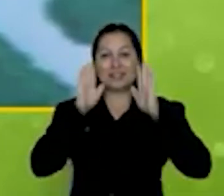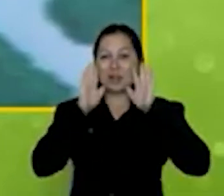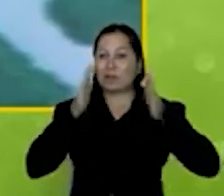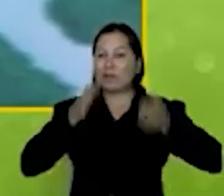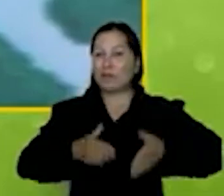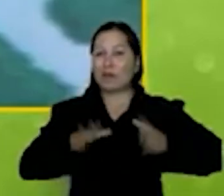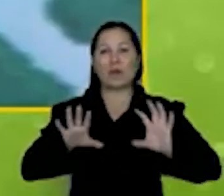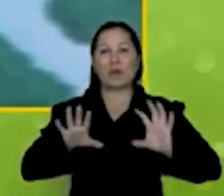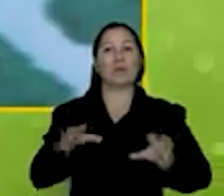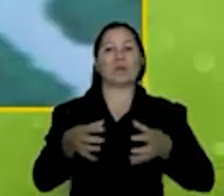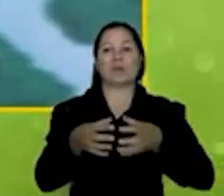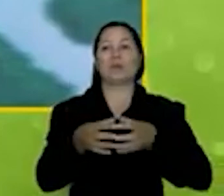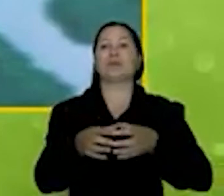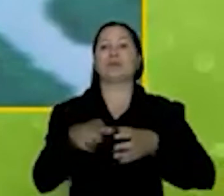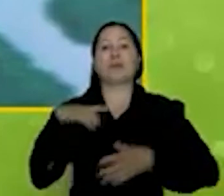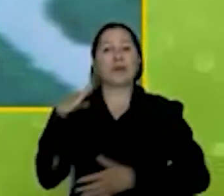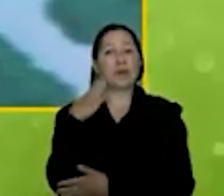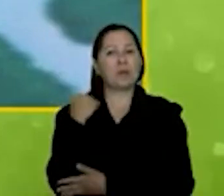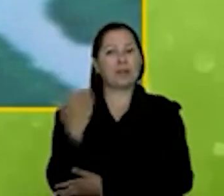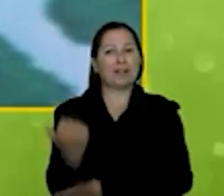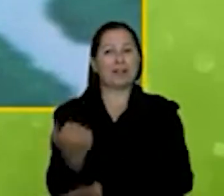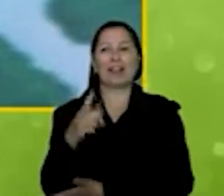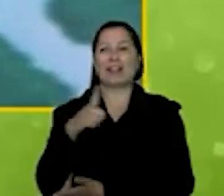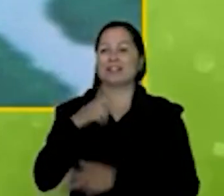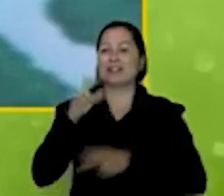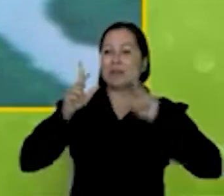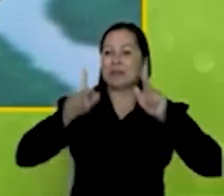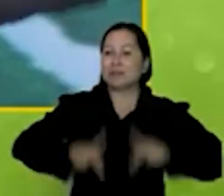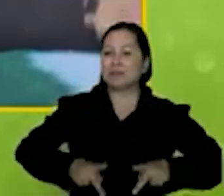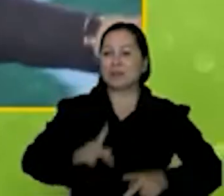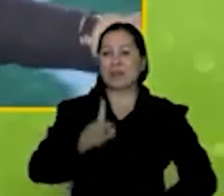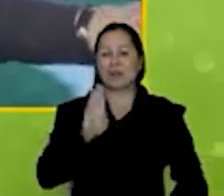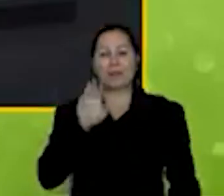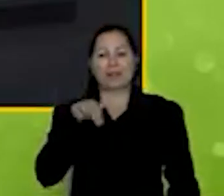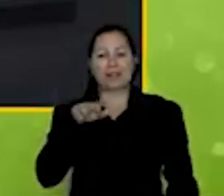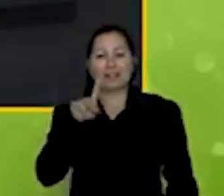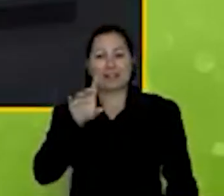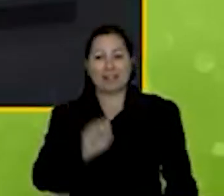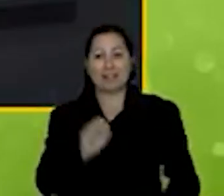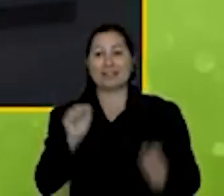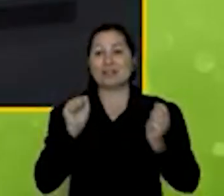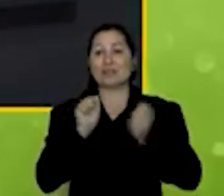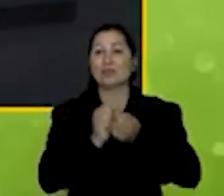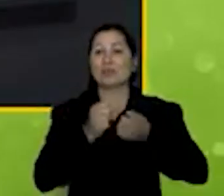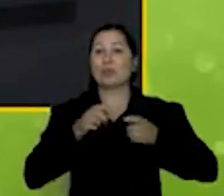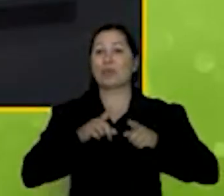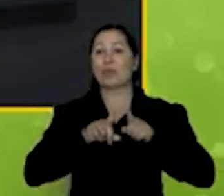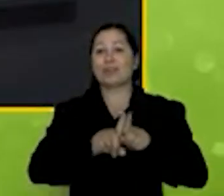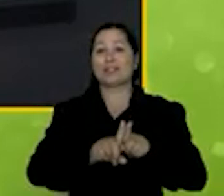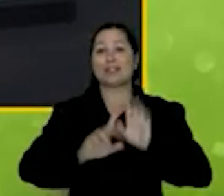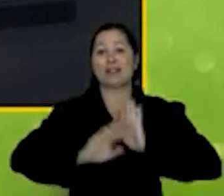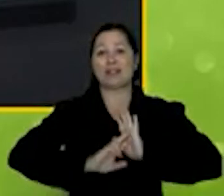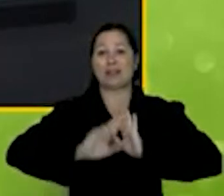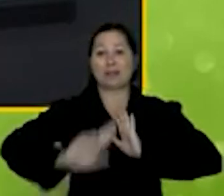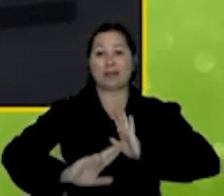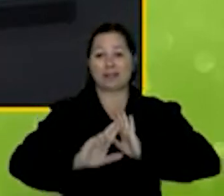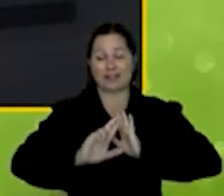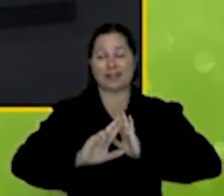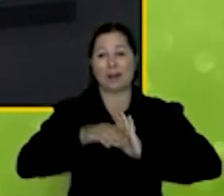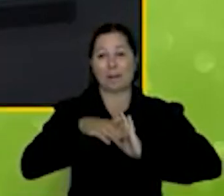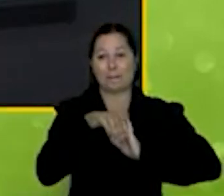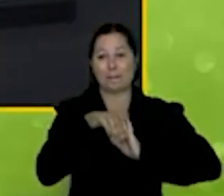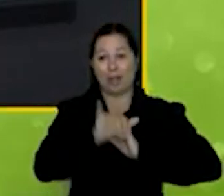grupo o talento das pessoas do BNDES junto com os nossos parceiros aqui representados pela Maury muito